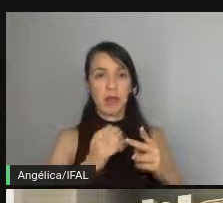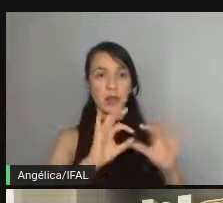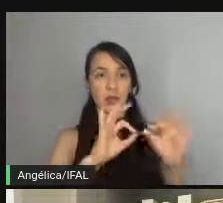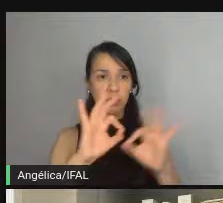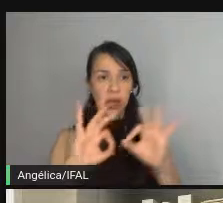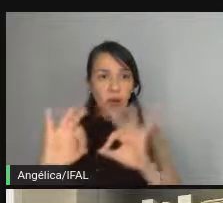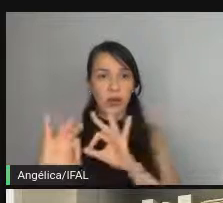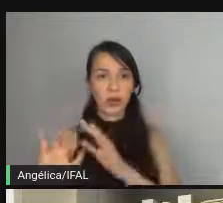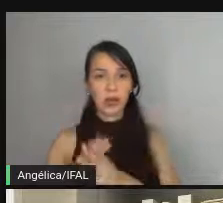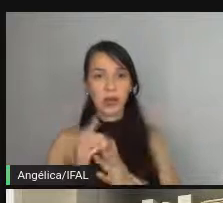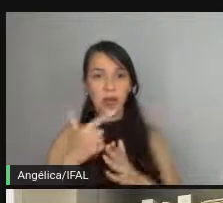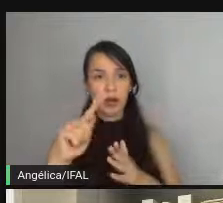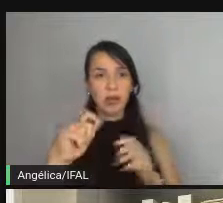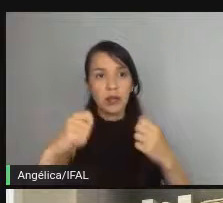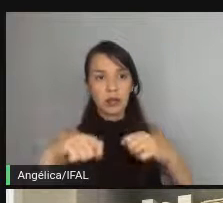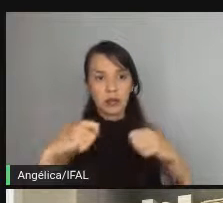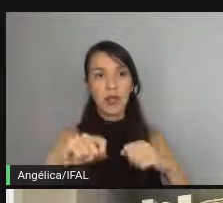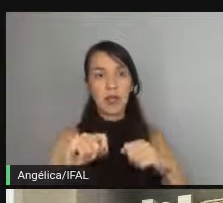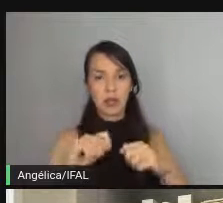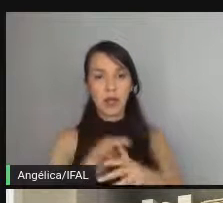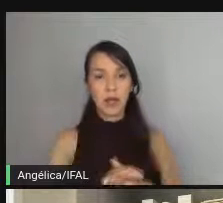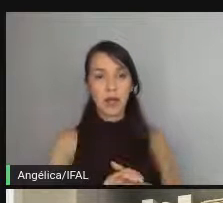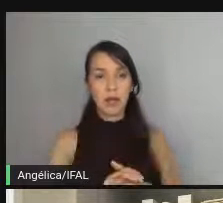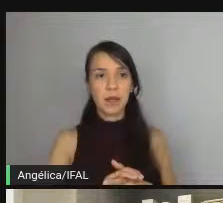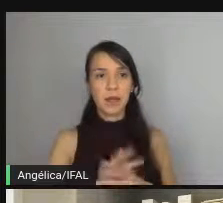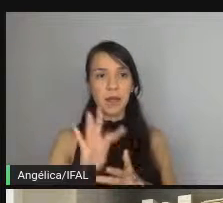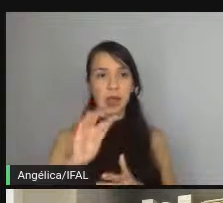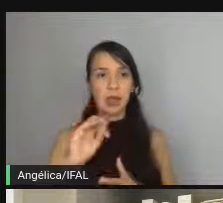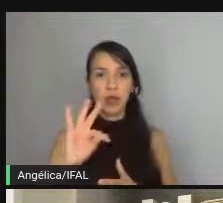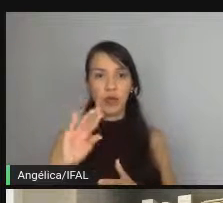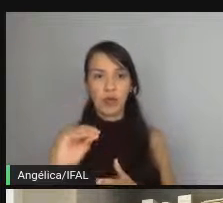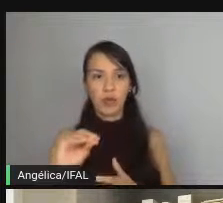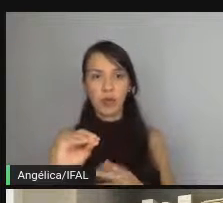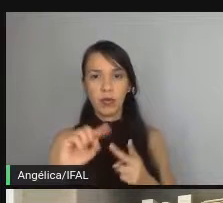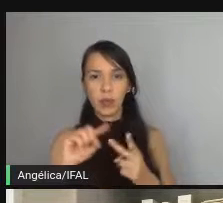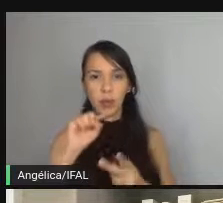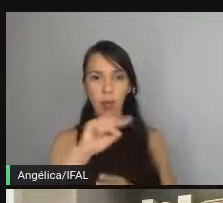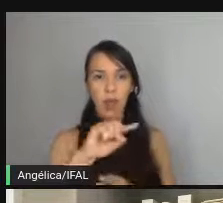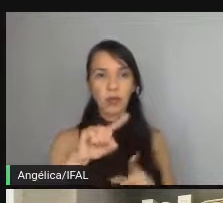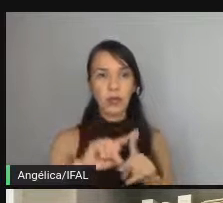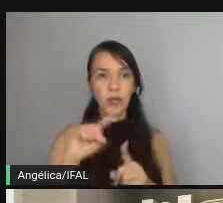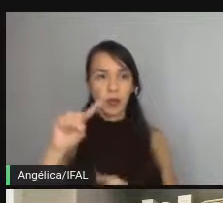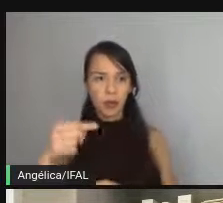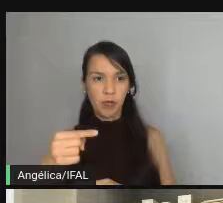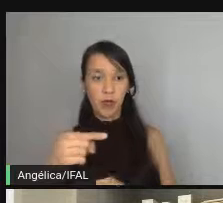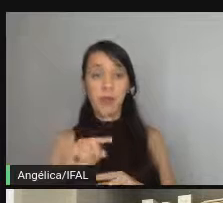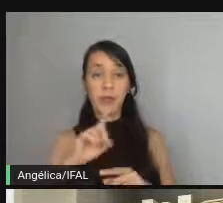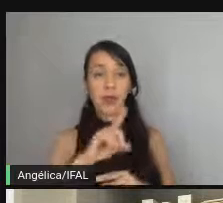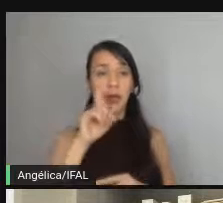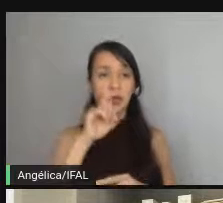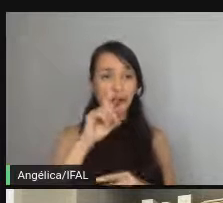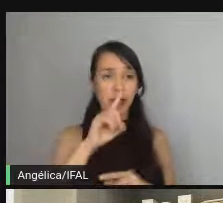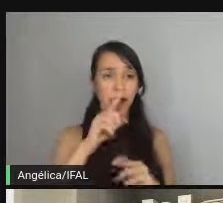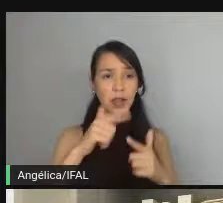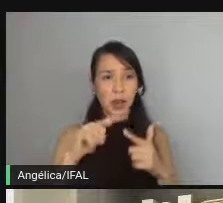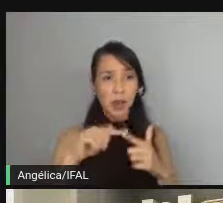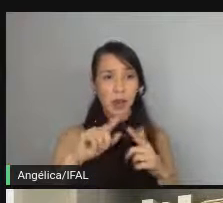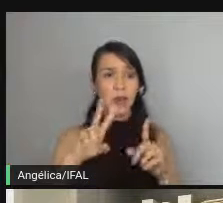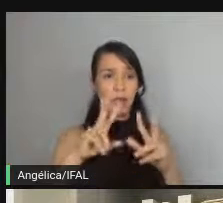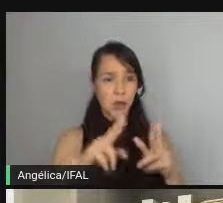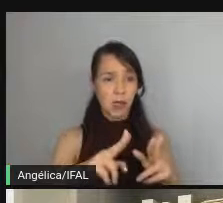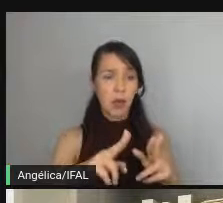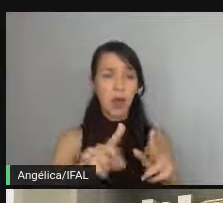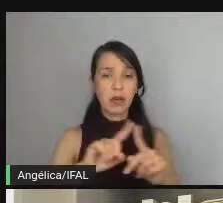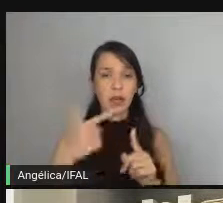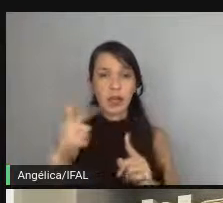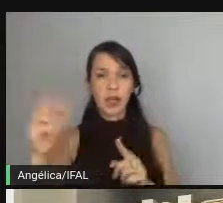para as outras necessidades do float com ponto e com vírgula pro dia de falha vai ser a mesma coisa a gente vai criar um outro